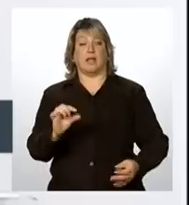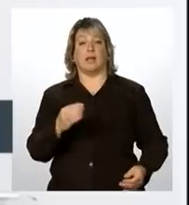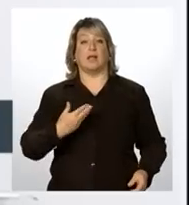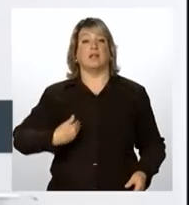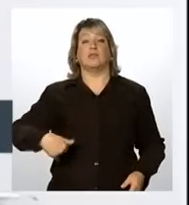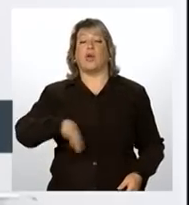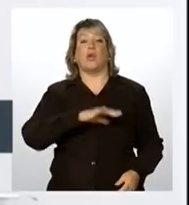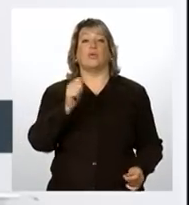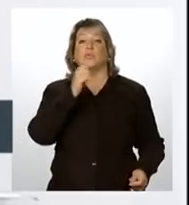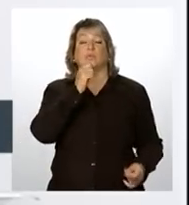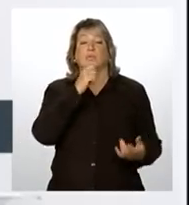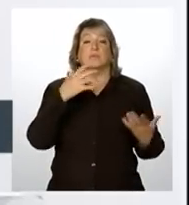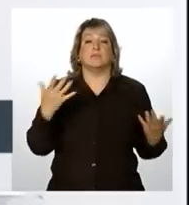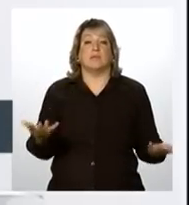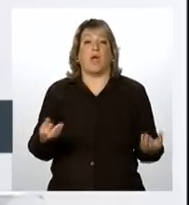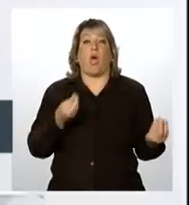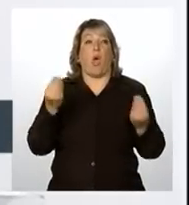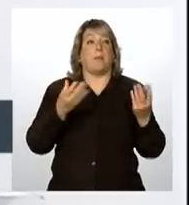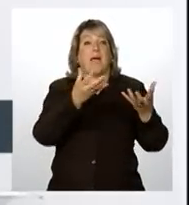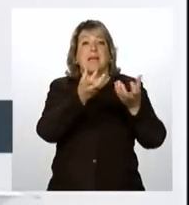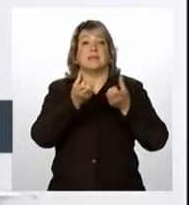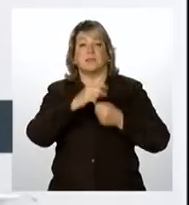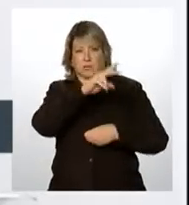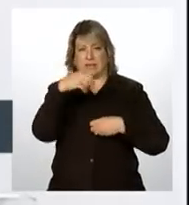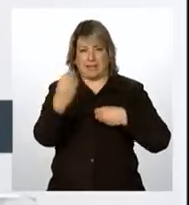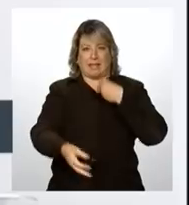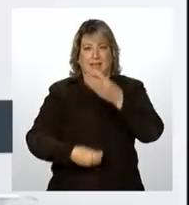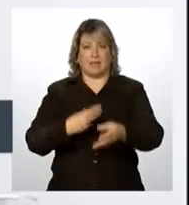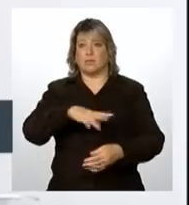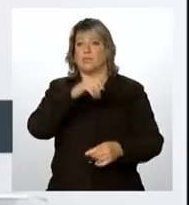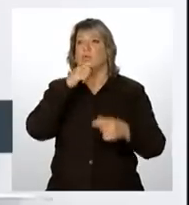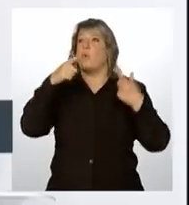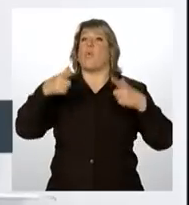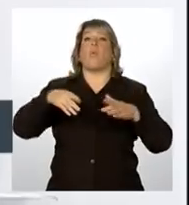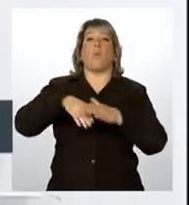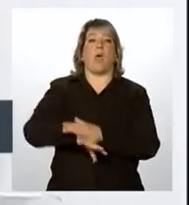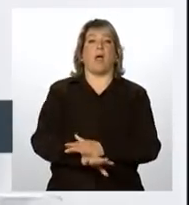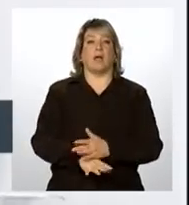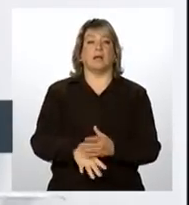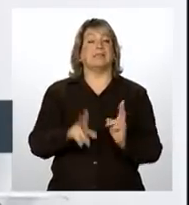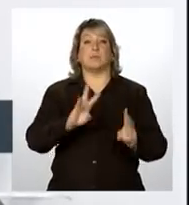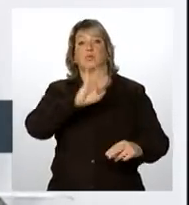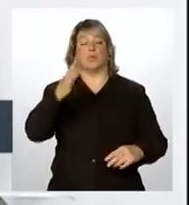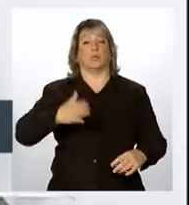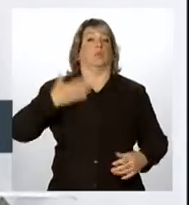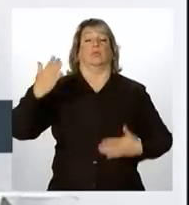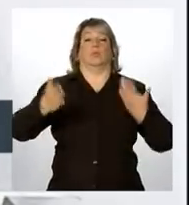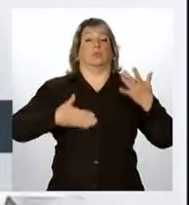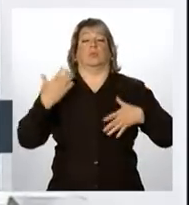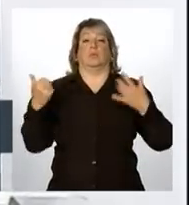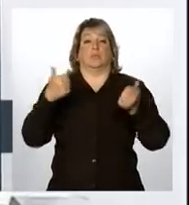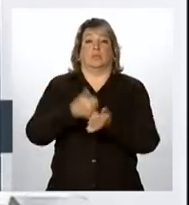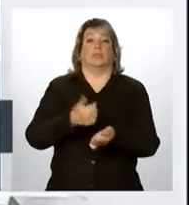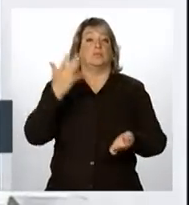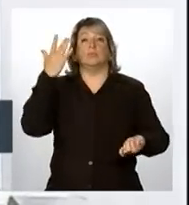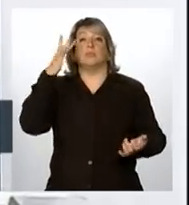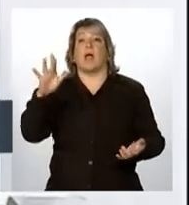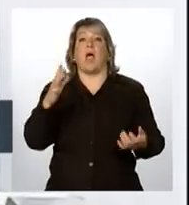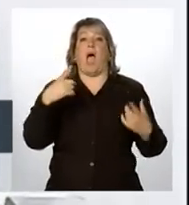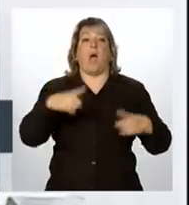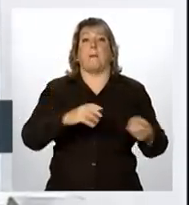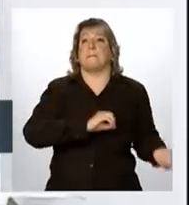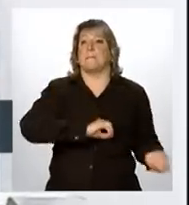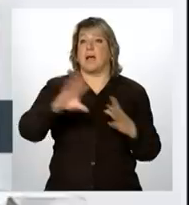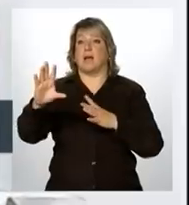tínhamos sequer a estrutura de receber as doações. Aquilo era uma improvisação só, você não sabia para onde mandar